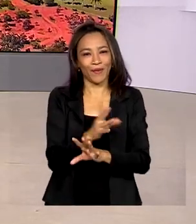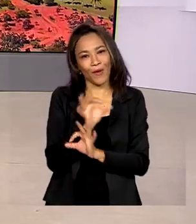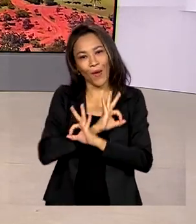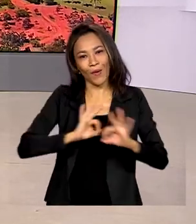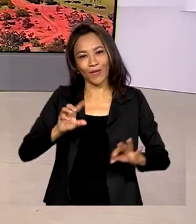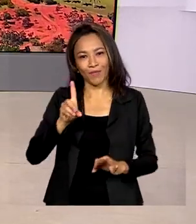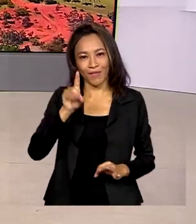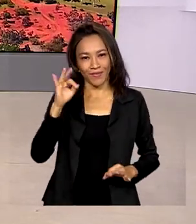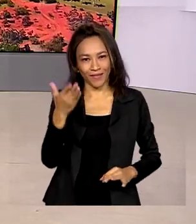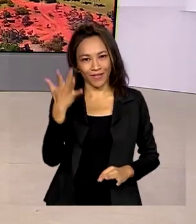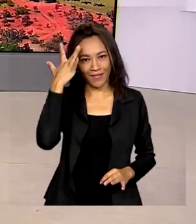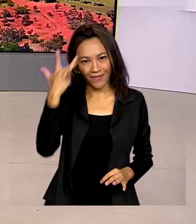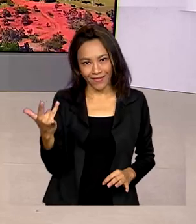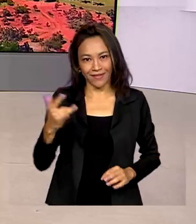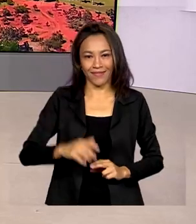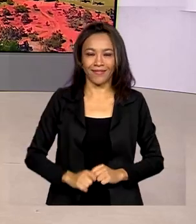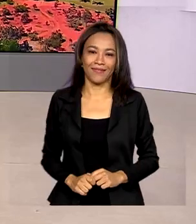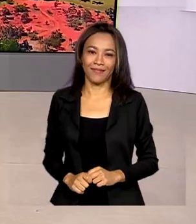dia para você e até amanhã.